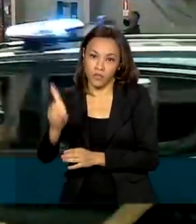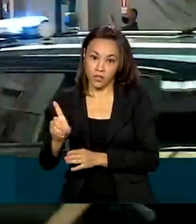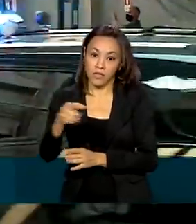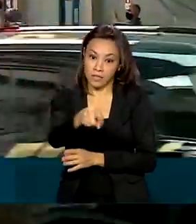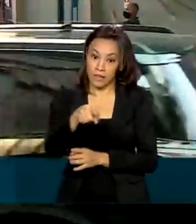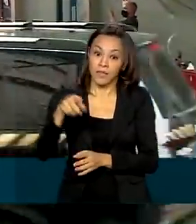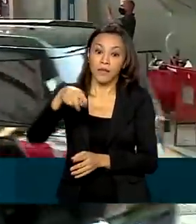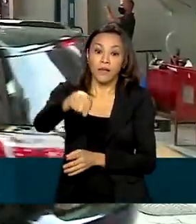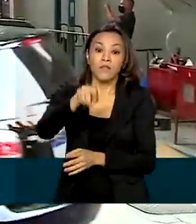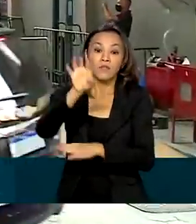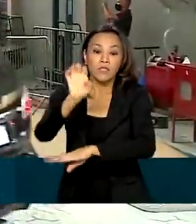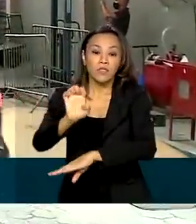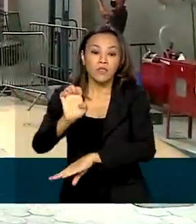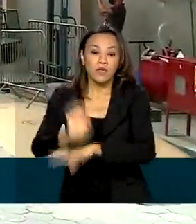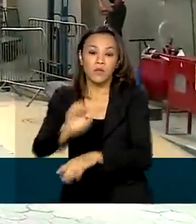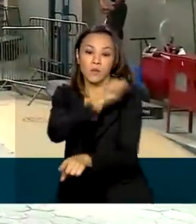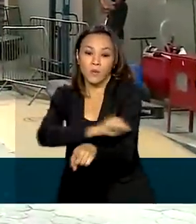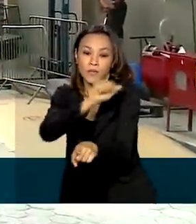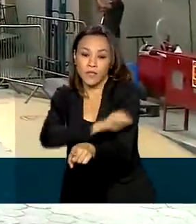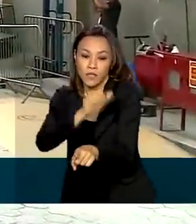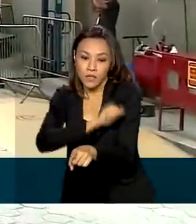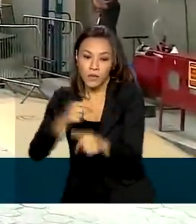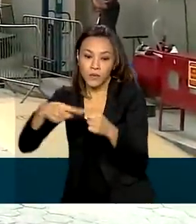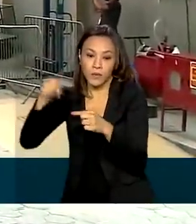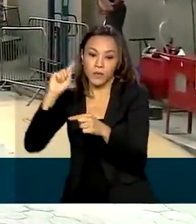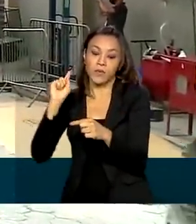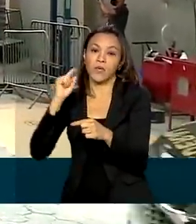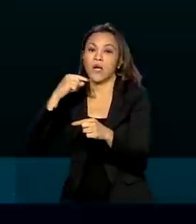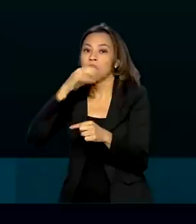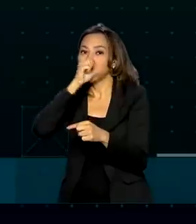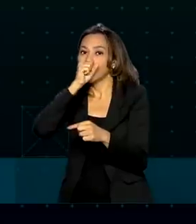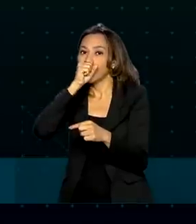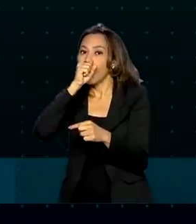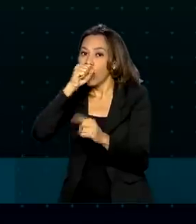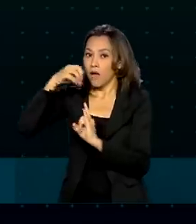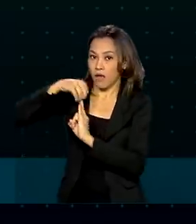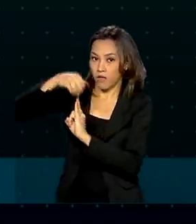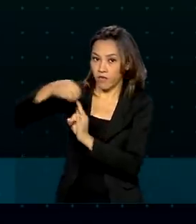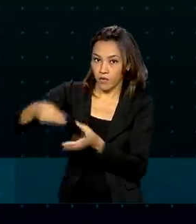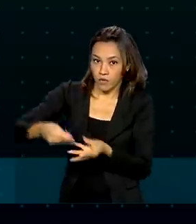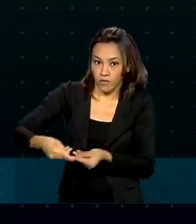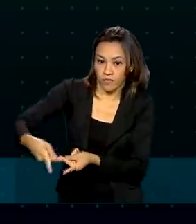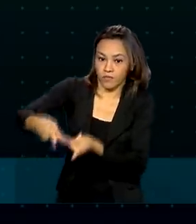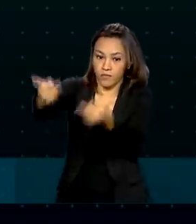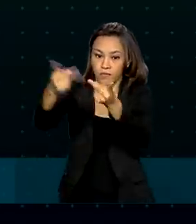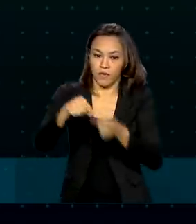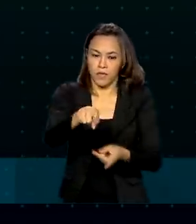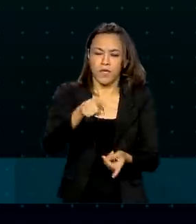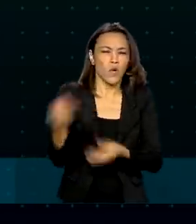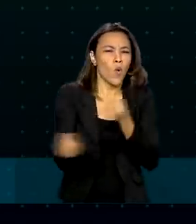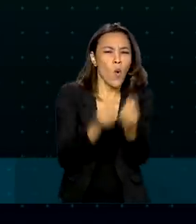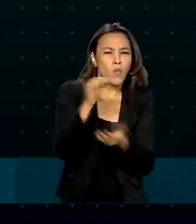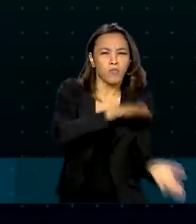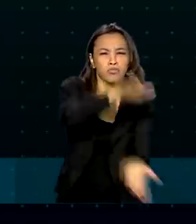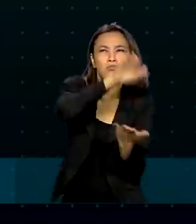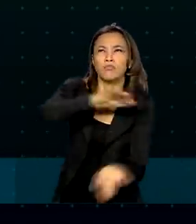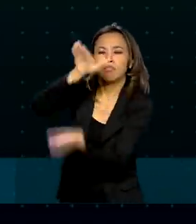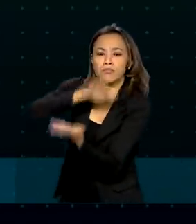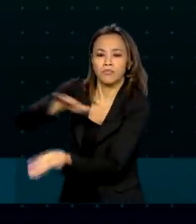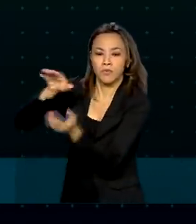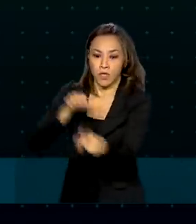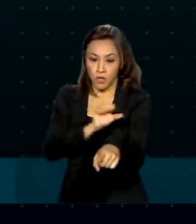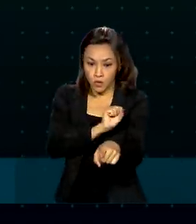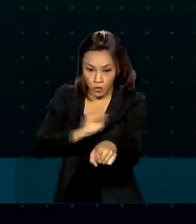Janeiro, no último sábado. A divisão de doses da vacina por região do país ficou assim. A região